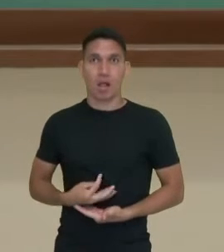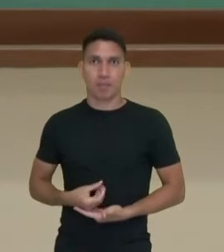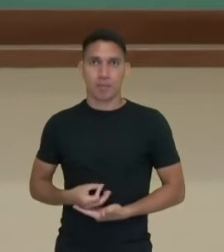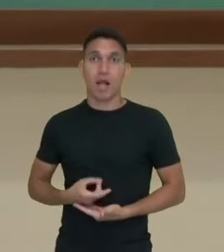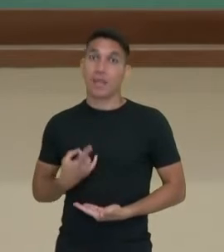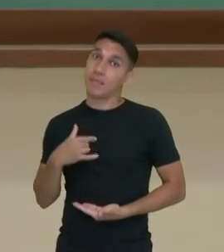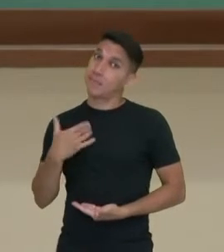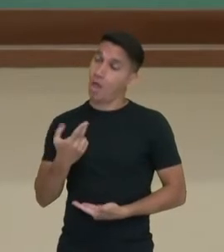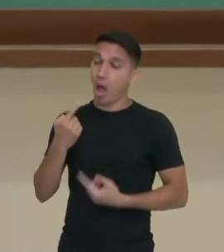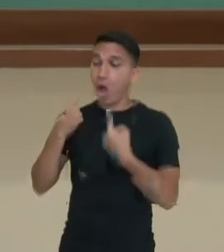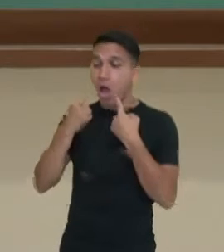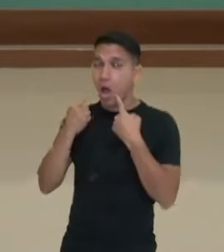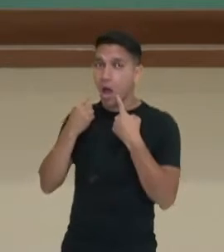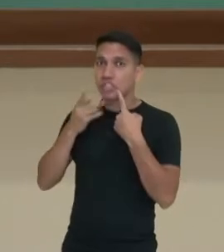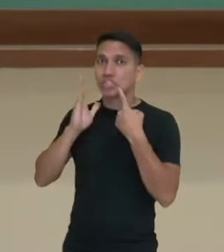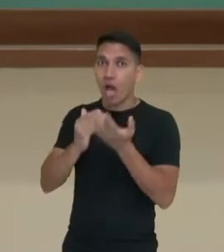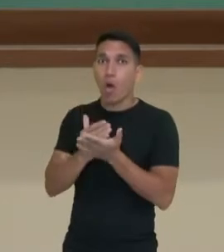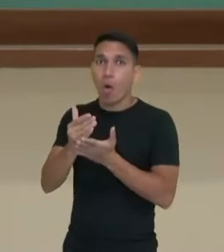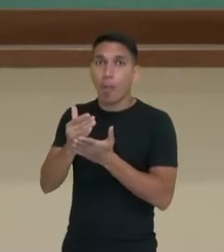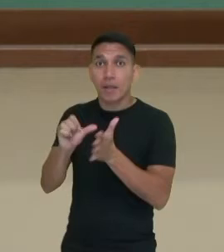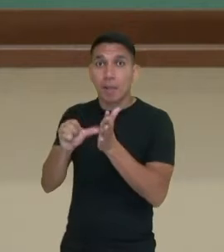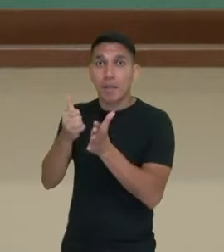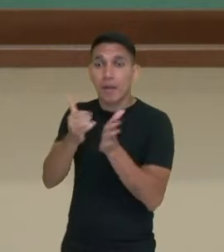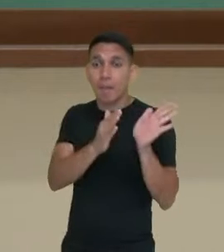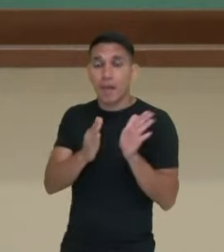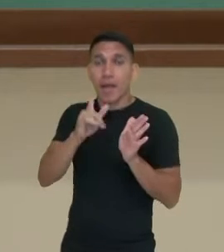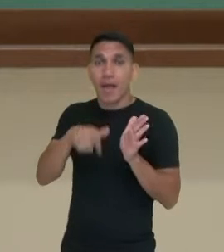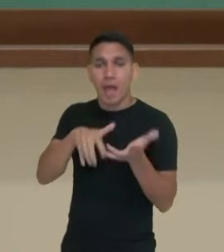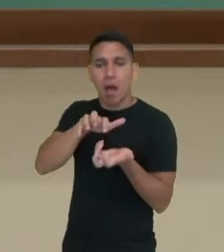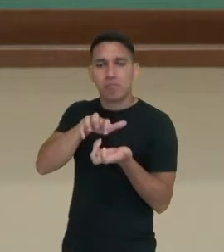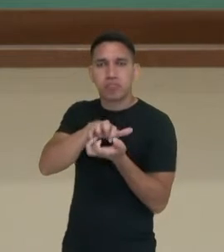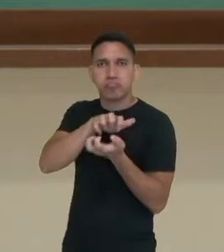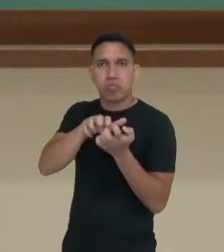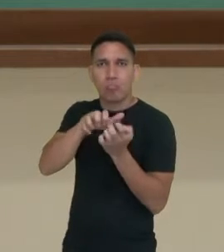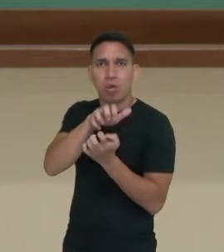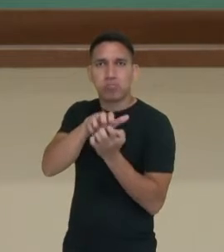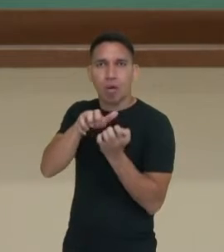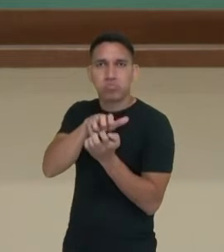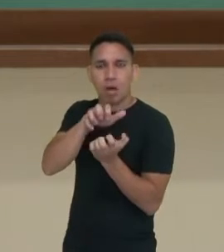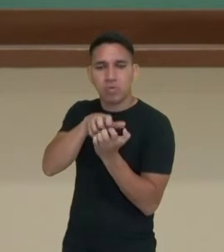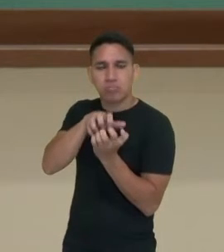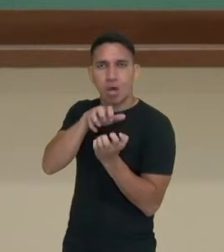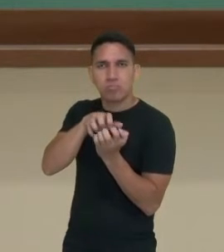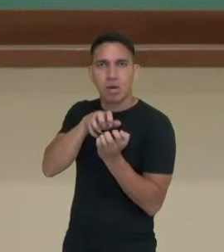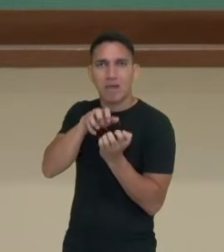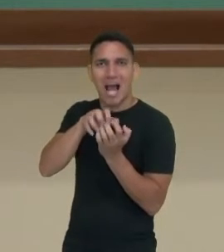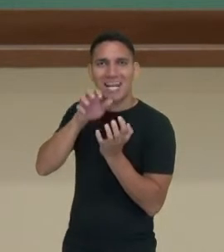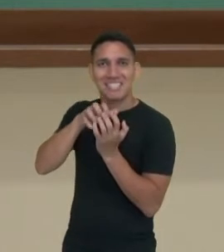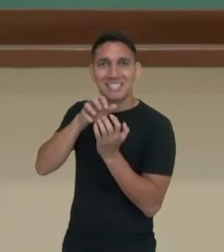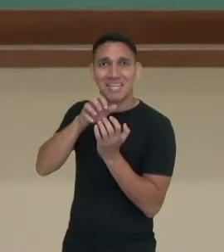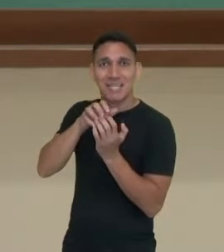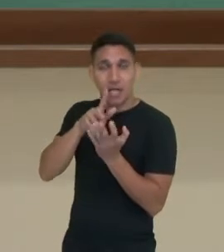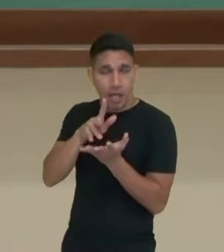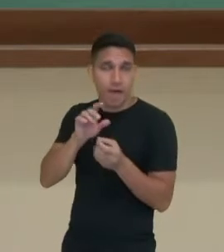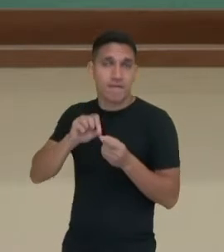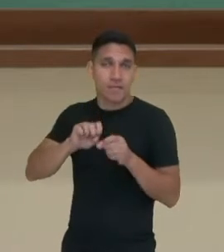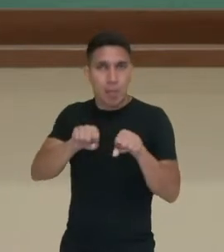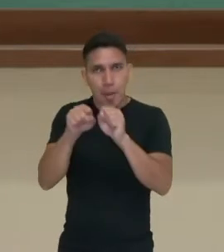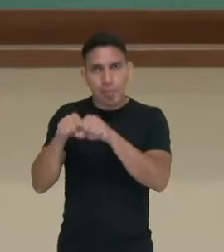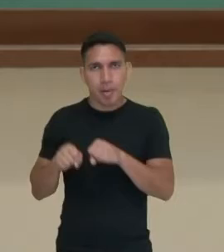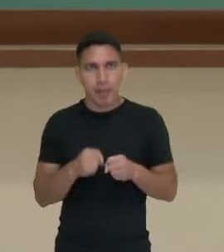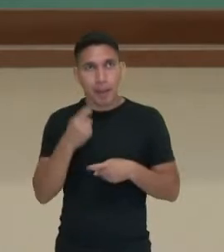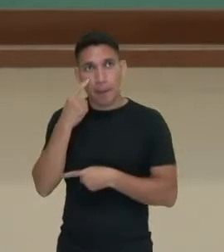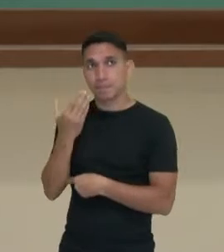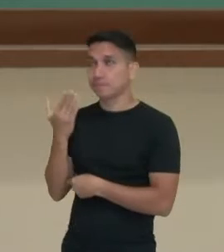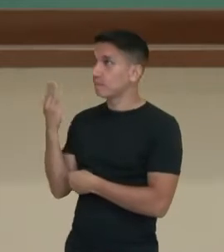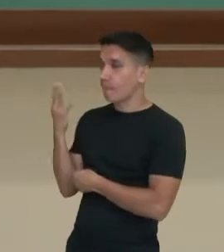na boca já começa essa primeira parte da digestão que seria a digestão mecânica, né? Feita pelos dentes, realizada pelos dentes, tá? Então